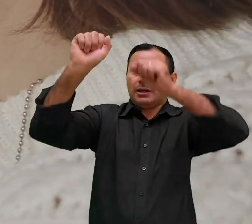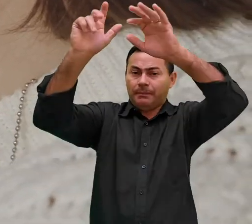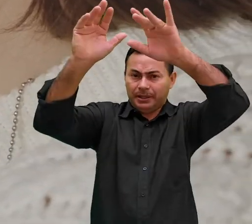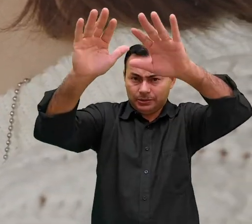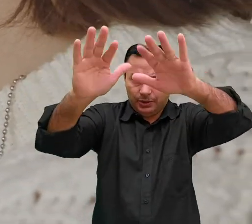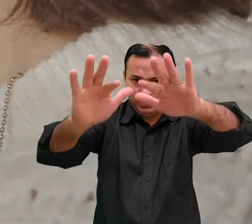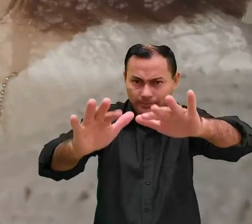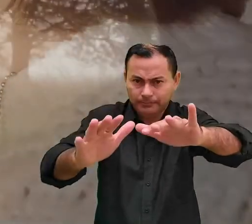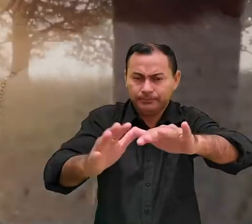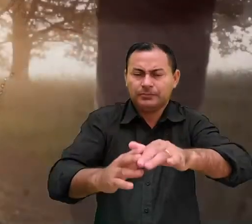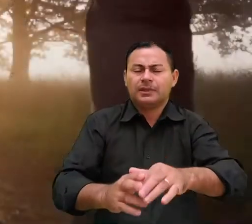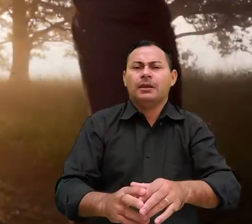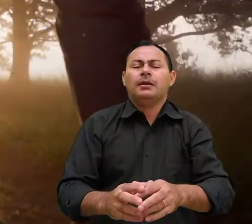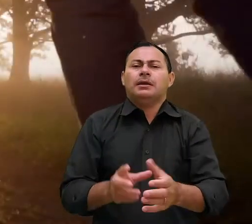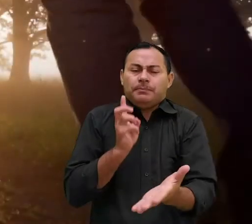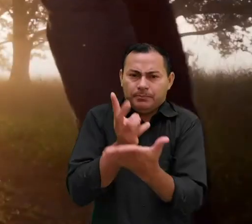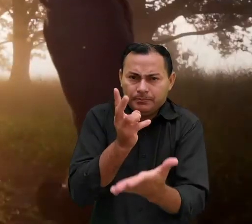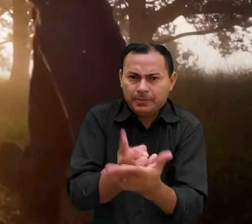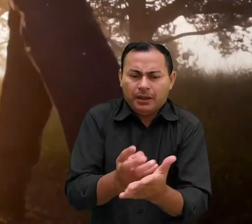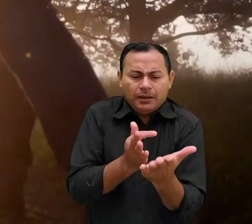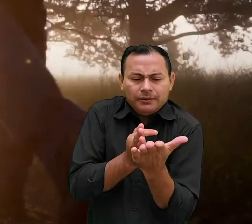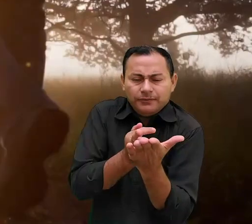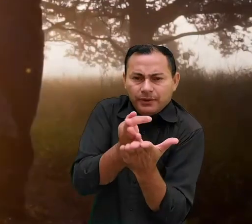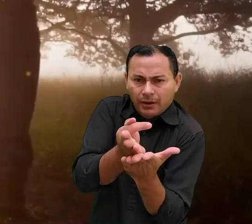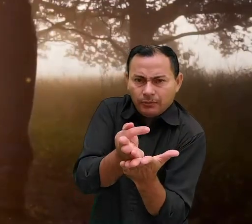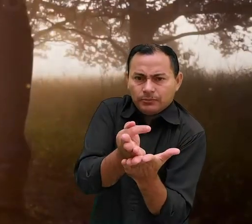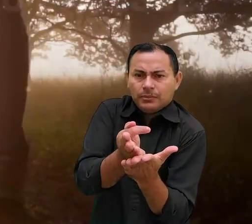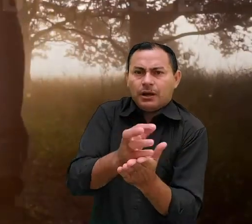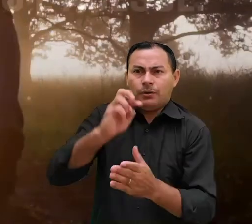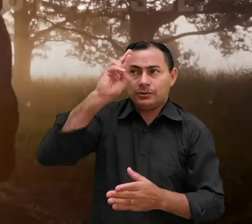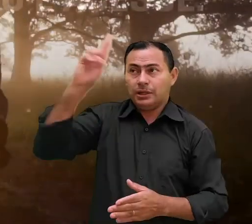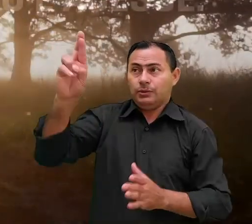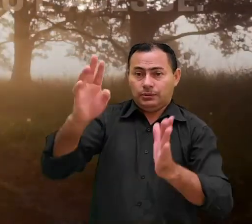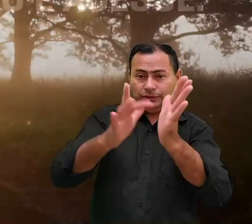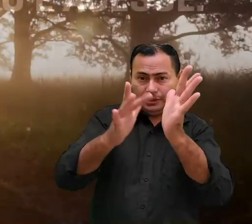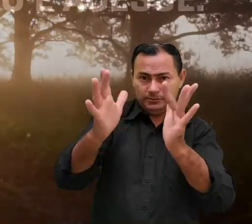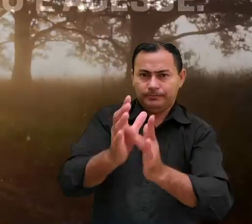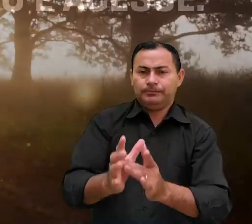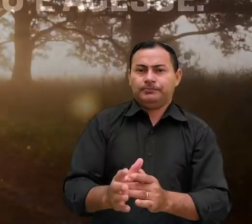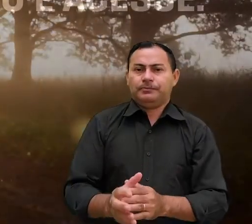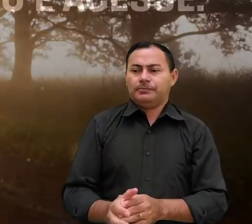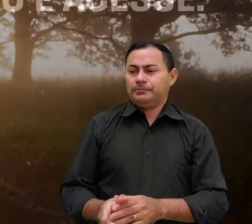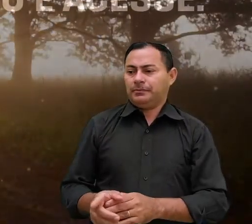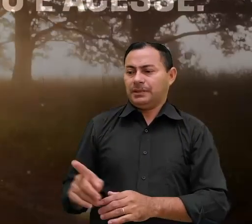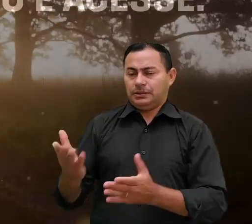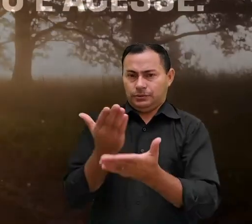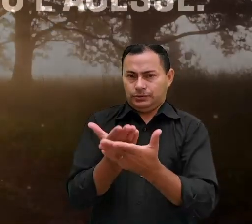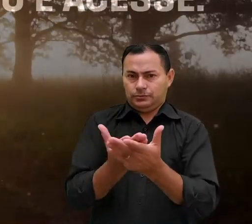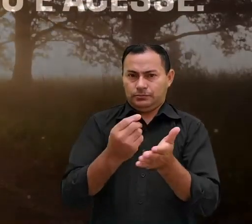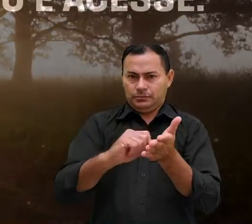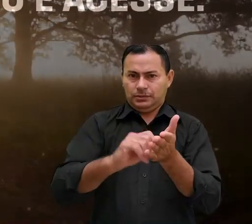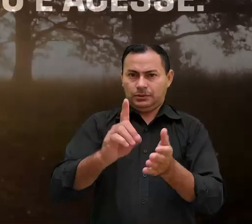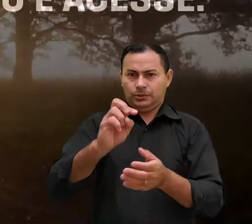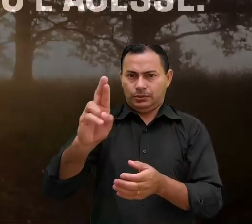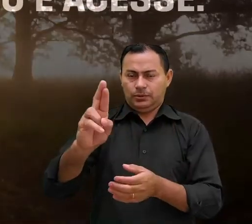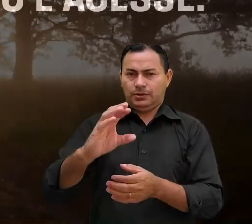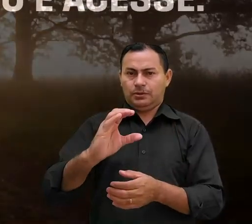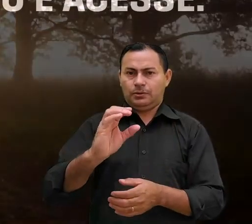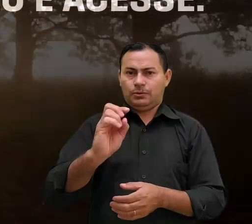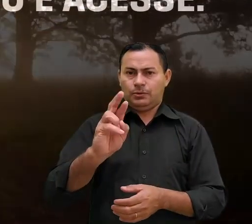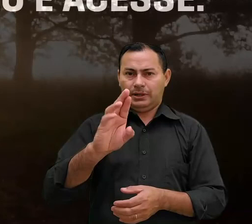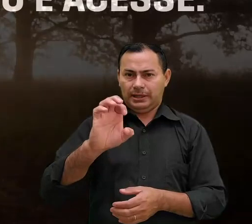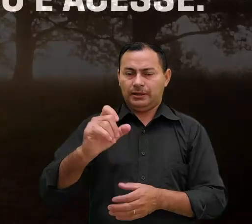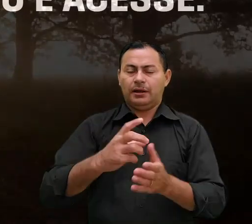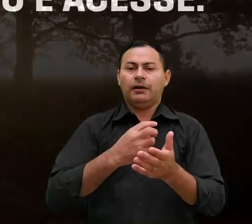lhe abençoe grandemente e permaneça fiel ao Senhor Jesus este é um estudo escrito pelo Dr. Dick